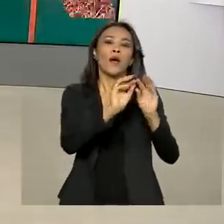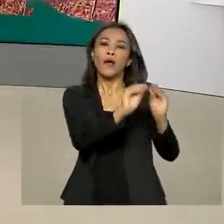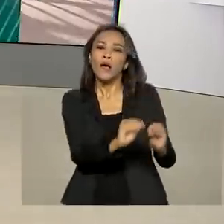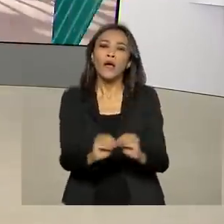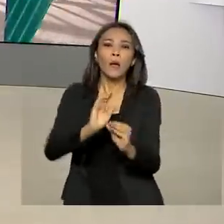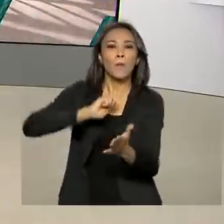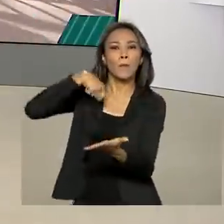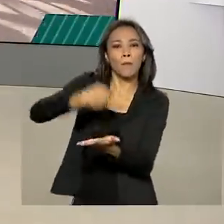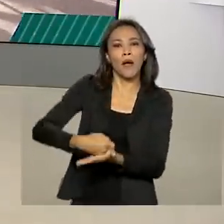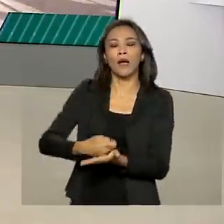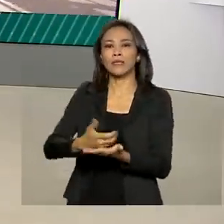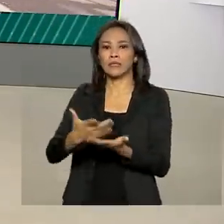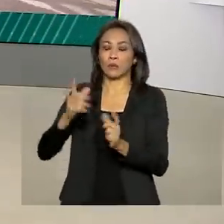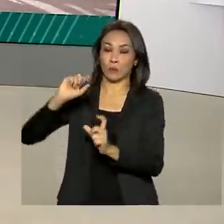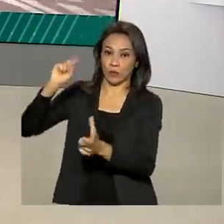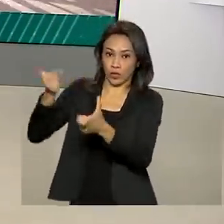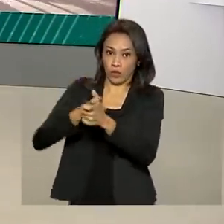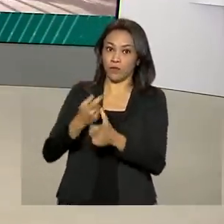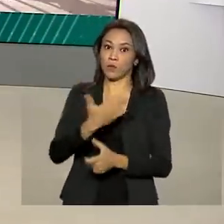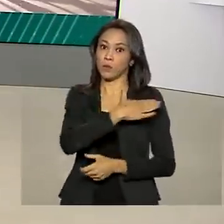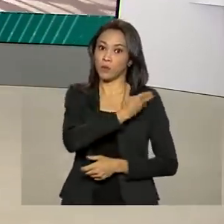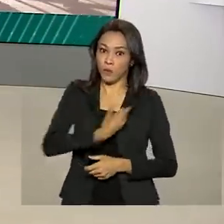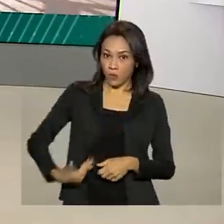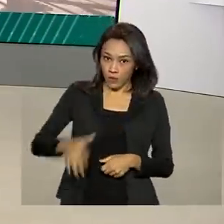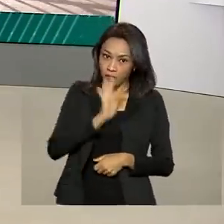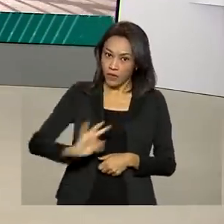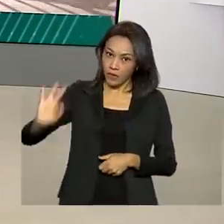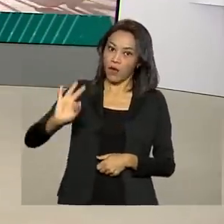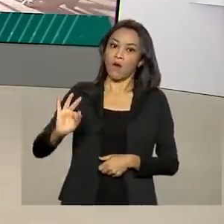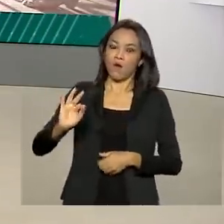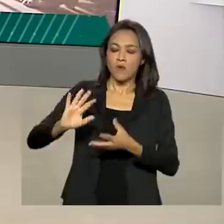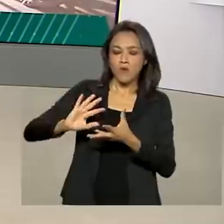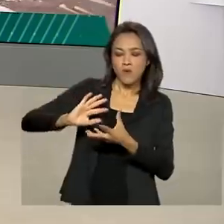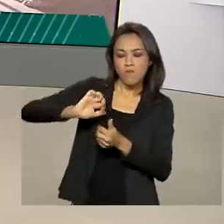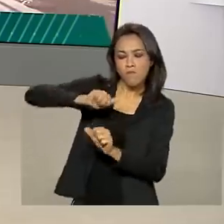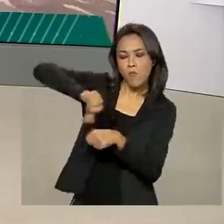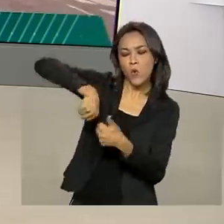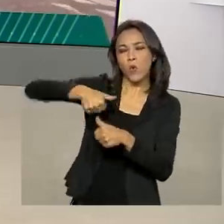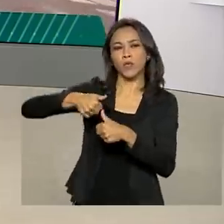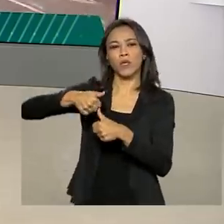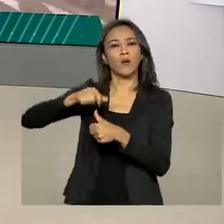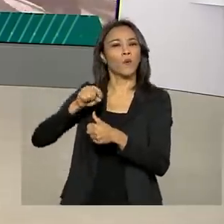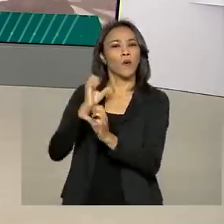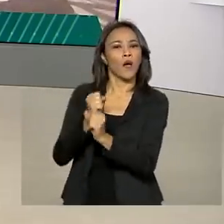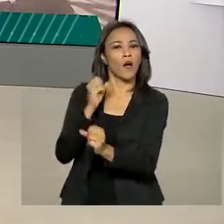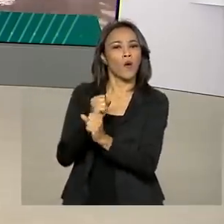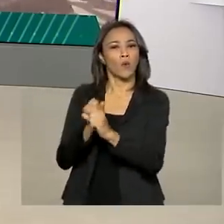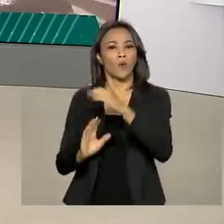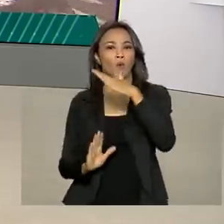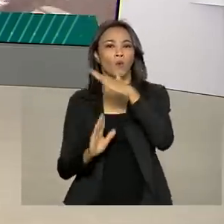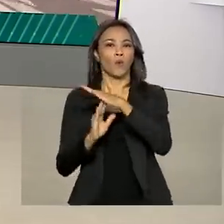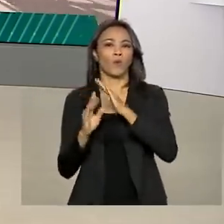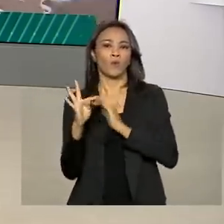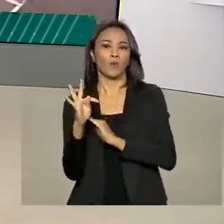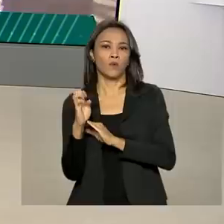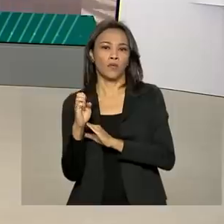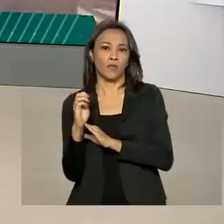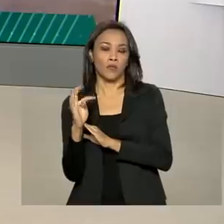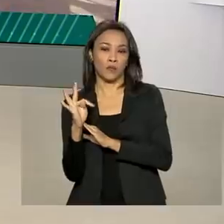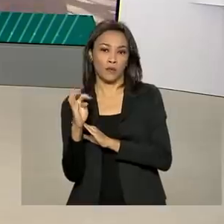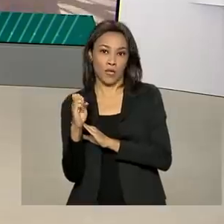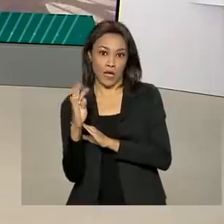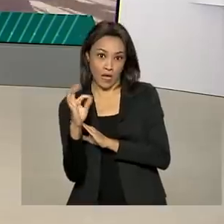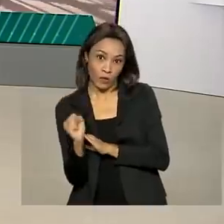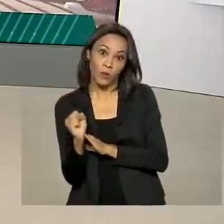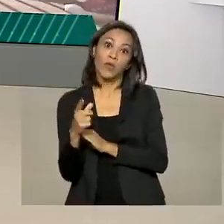das dívidas da União reconhecidas pela Justiça e muda o cálculo do teto de gastos para o ano que vem, abre um espaço no orçamento